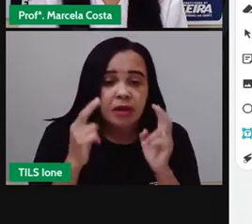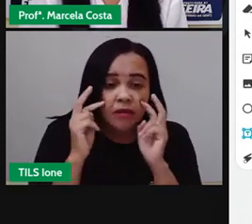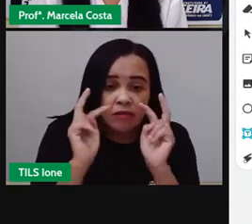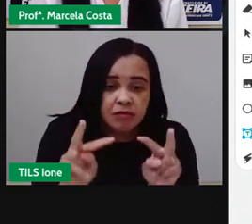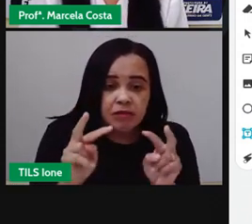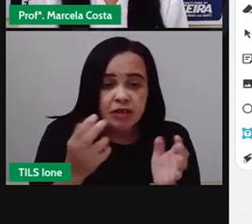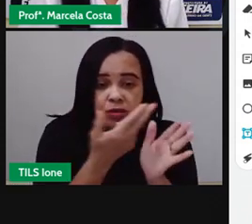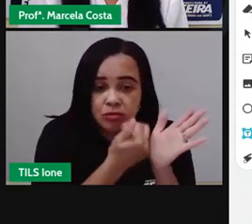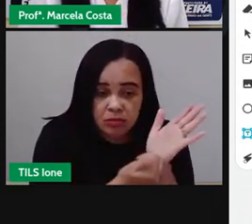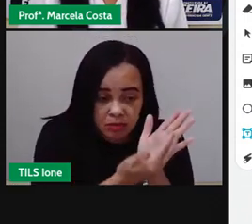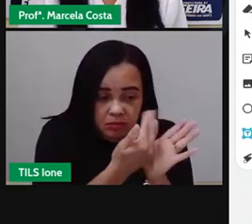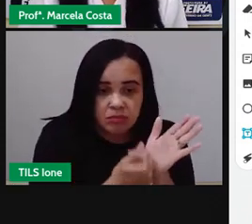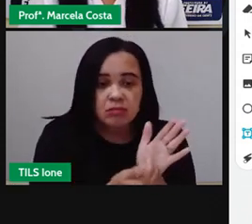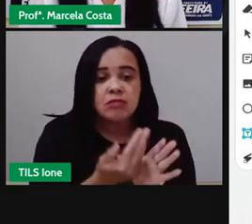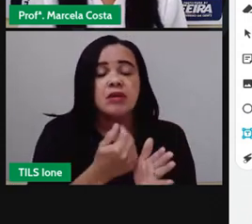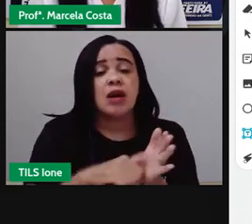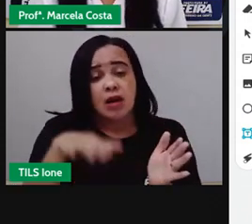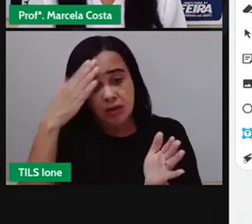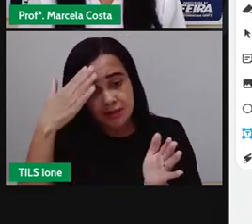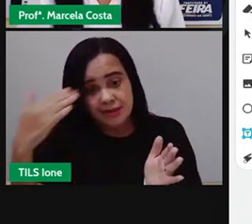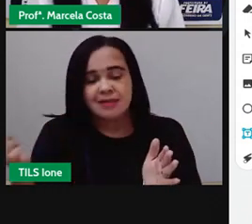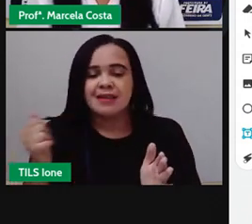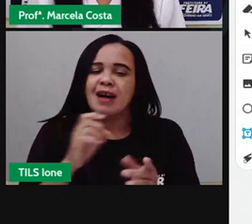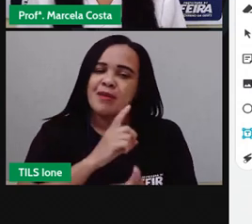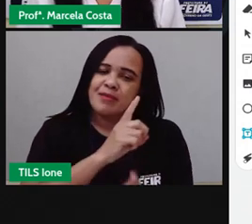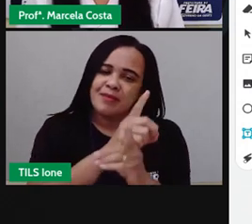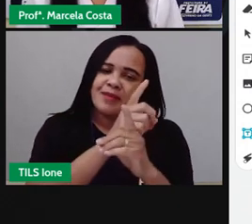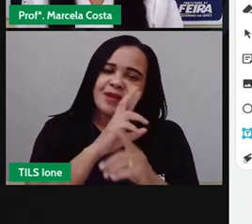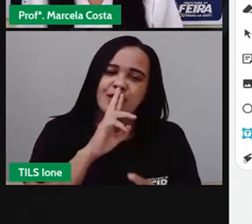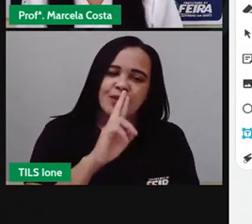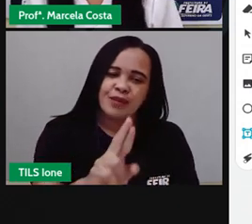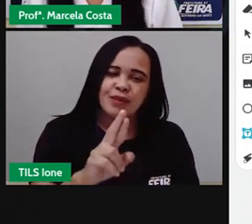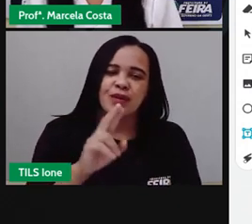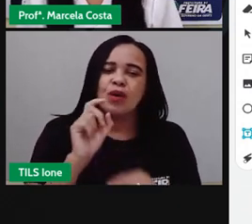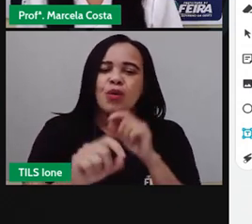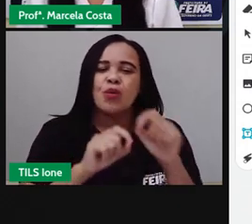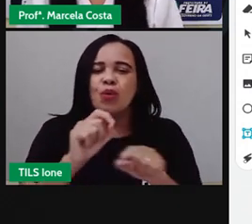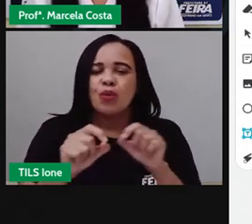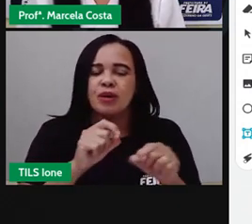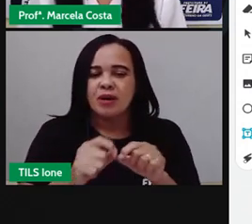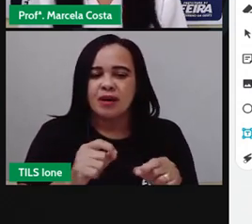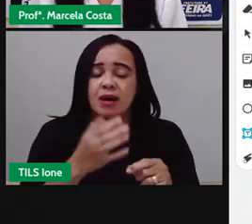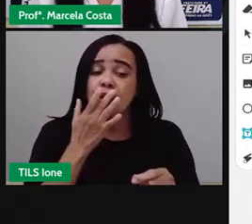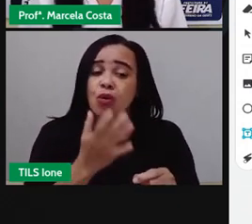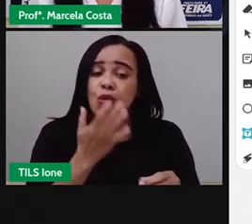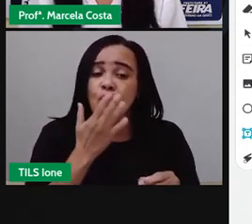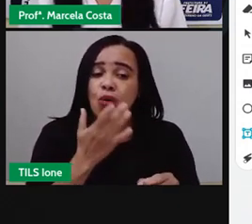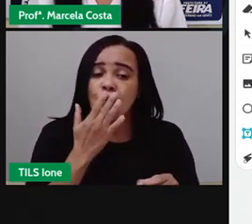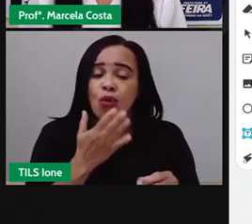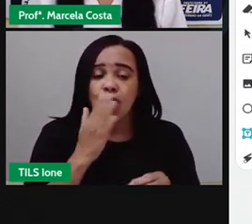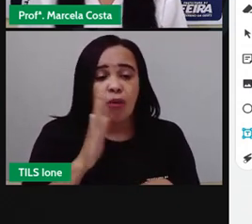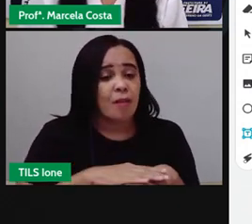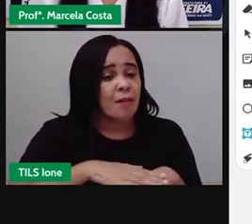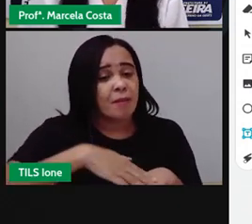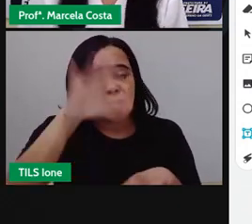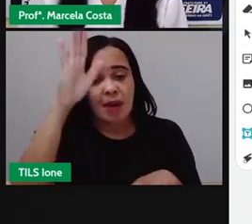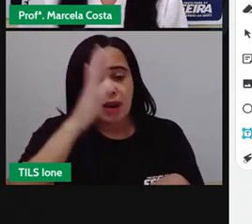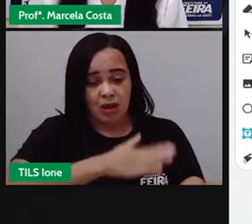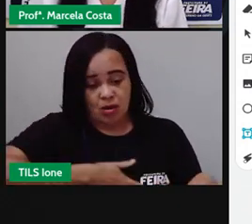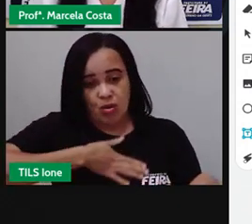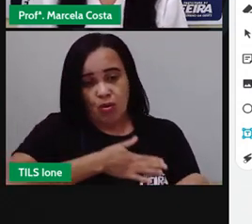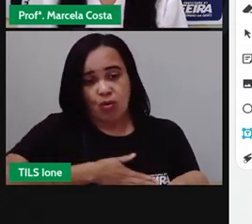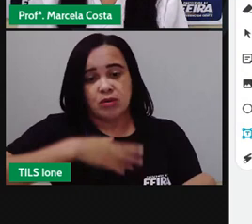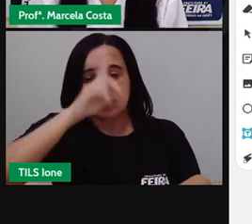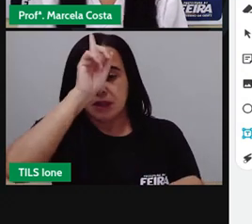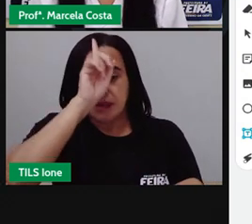que a cor preferida foi a cor amarela porque tem a barra maior e a